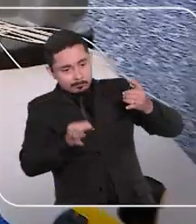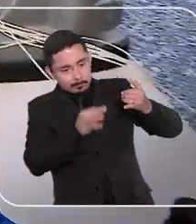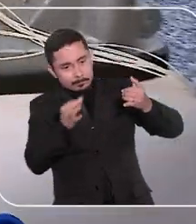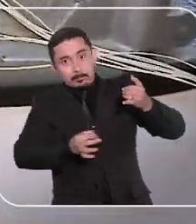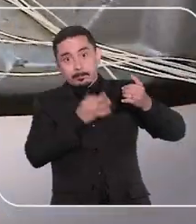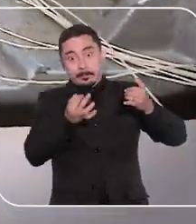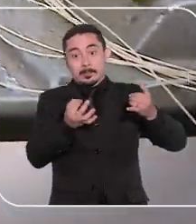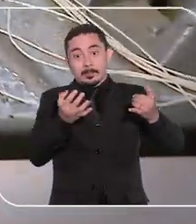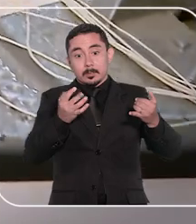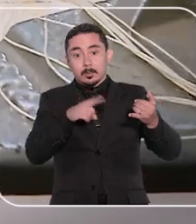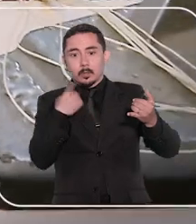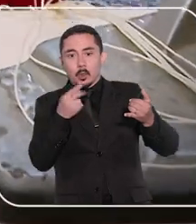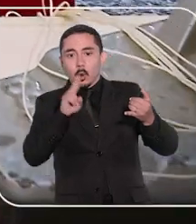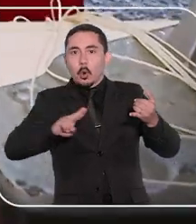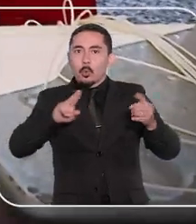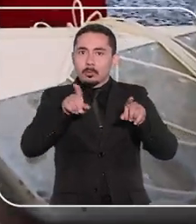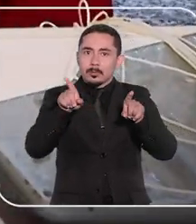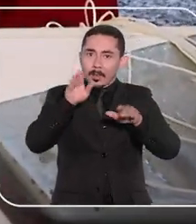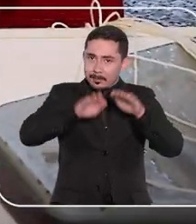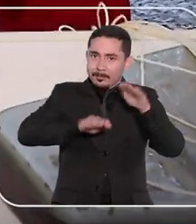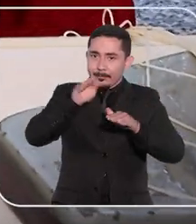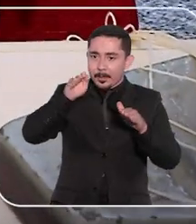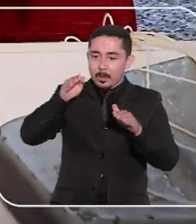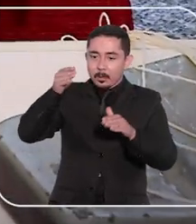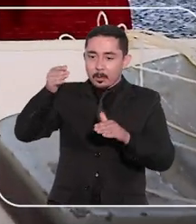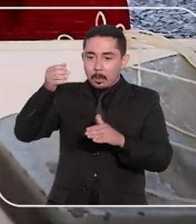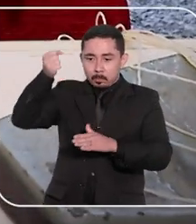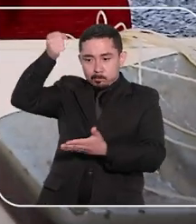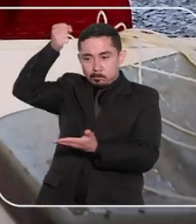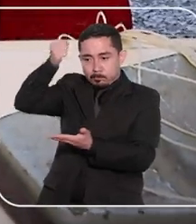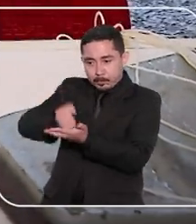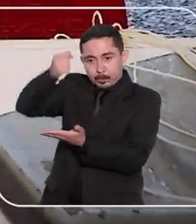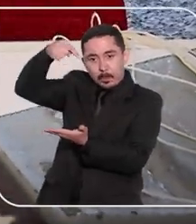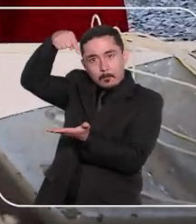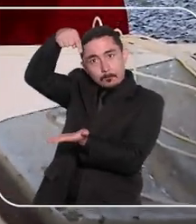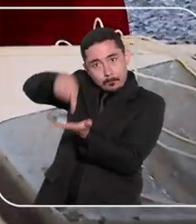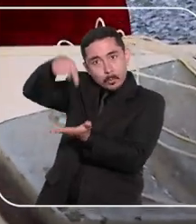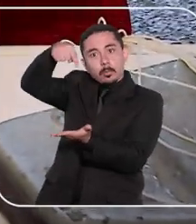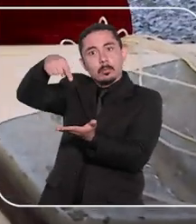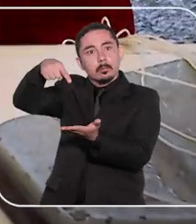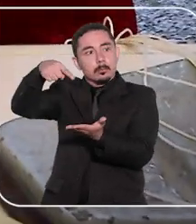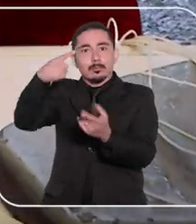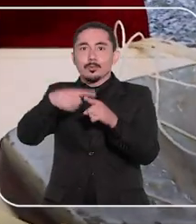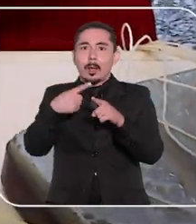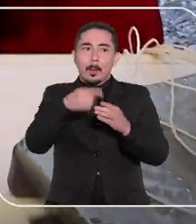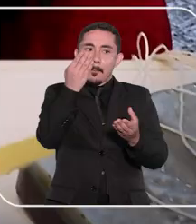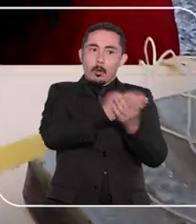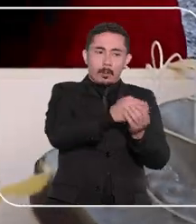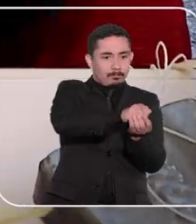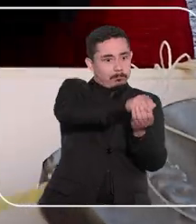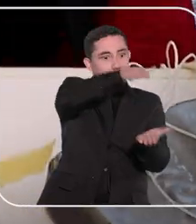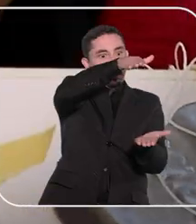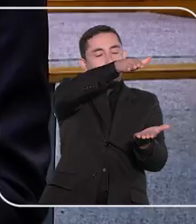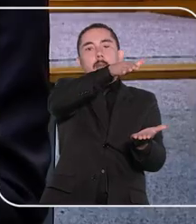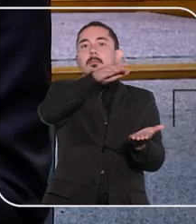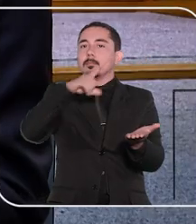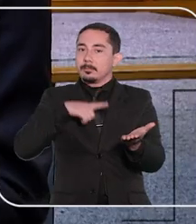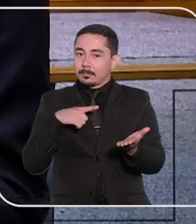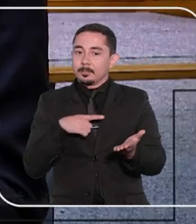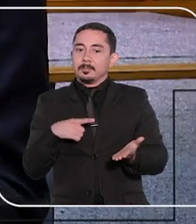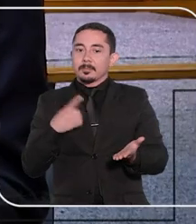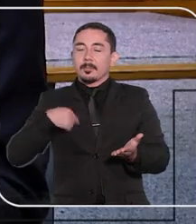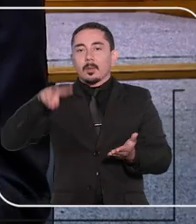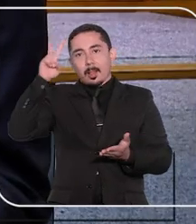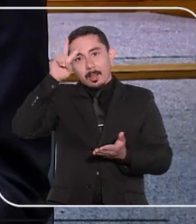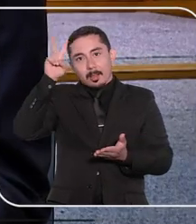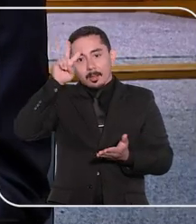com agulha bem grande a gente usava até máquina de furar dependendo da grossura do processo. eu me lembro que